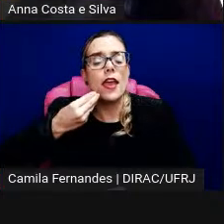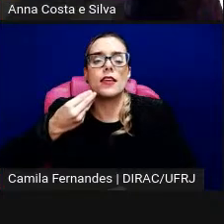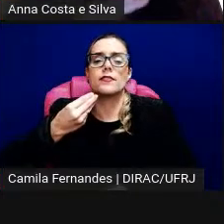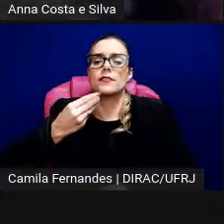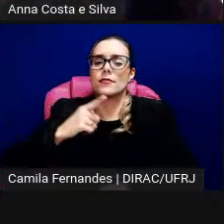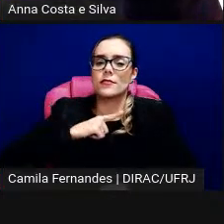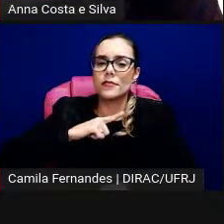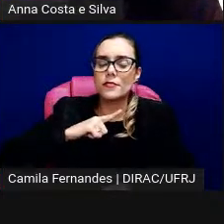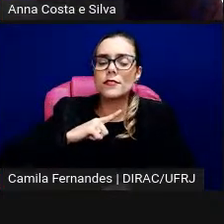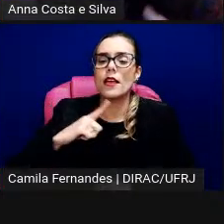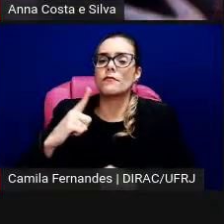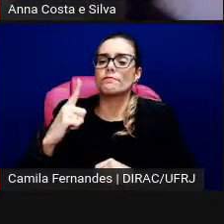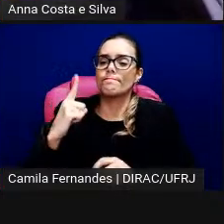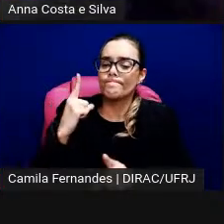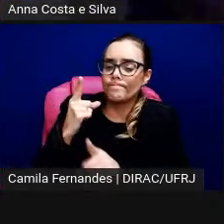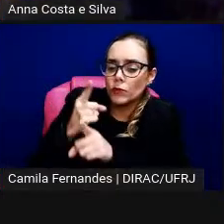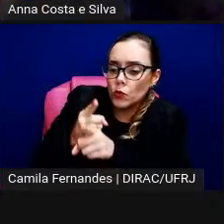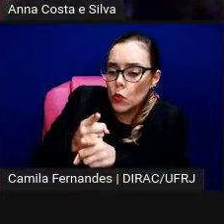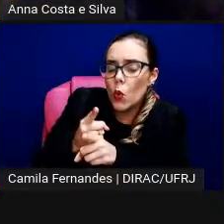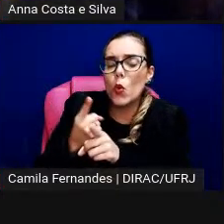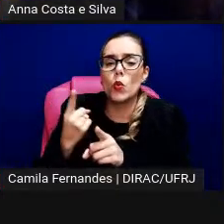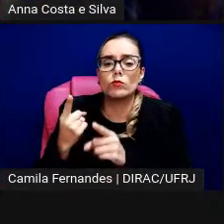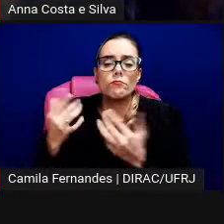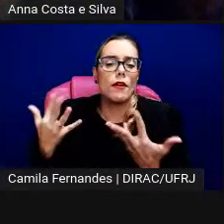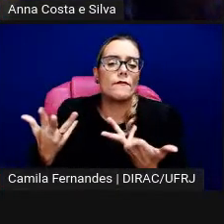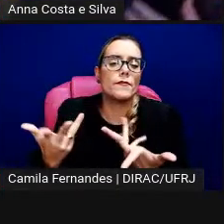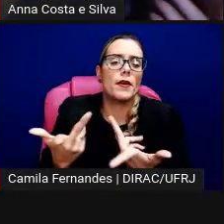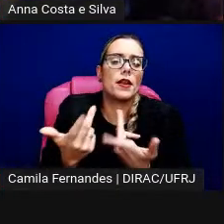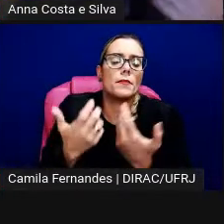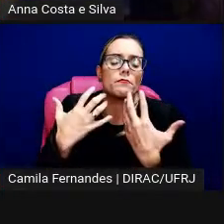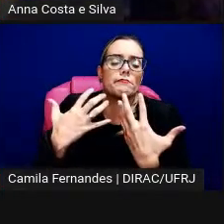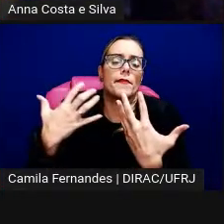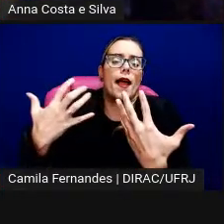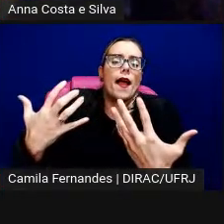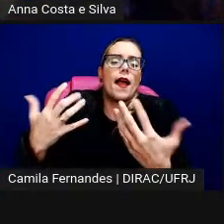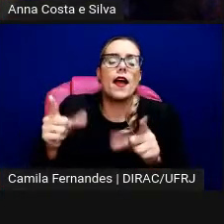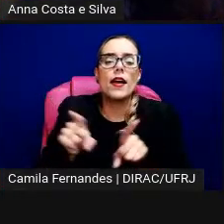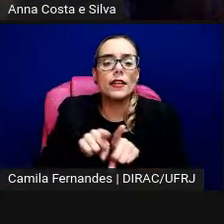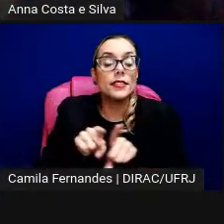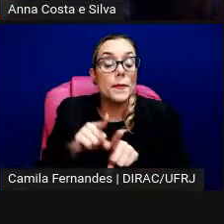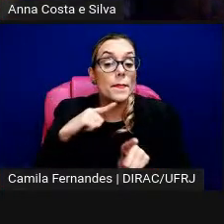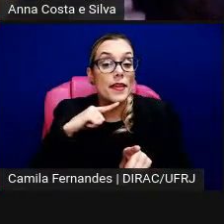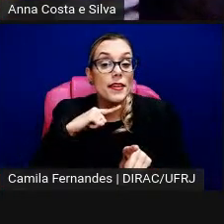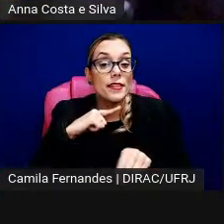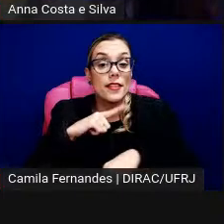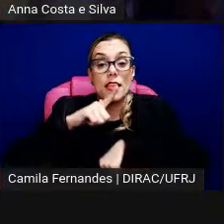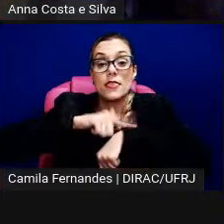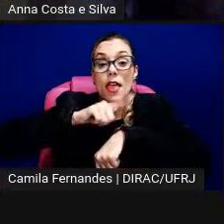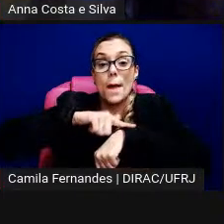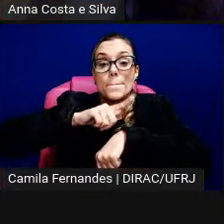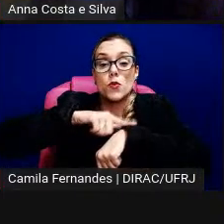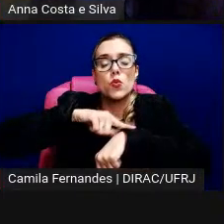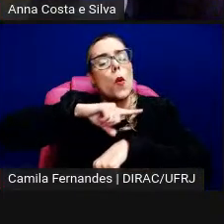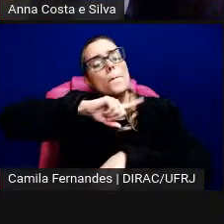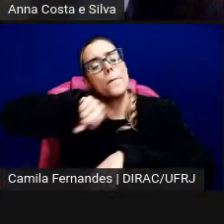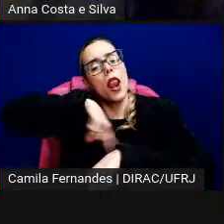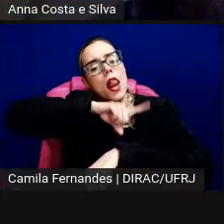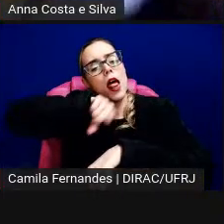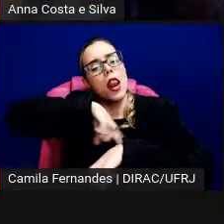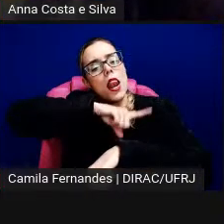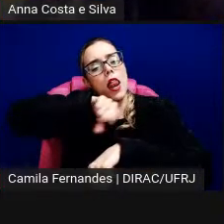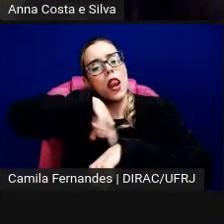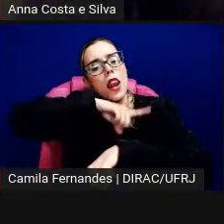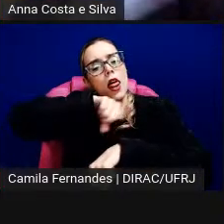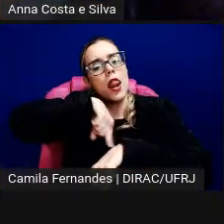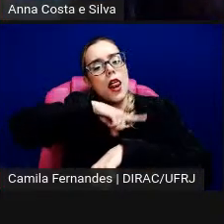deslocamento, de suspensão do tempo, né? Eu me interesso muito sobre essa coisa que